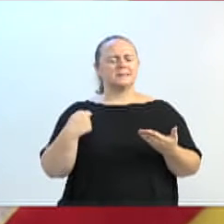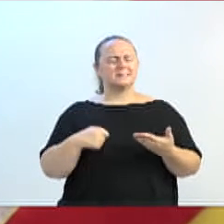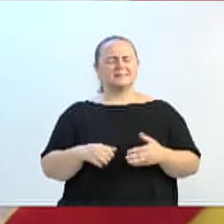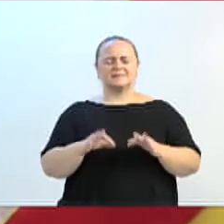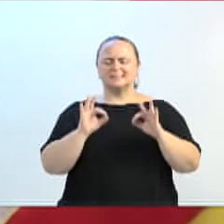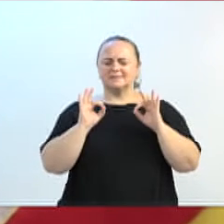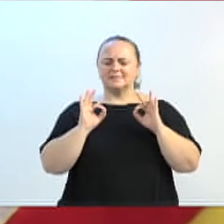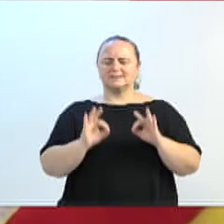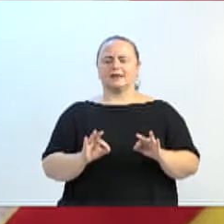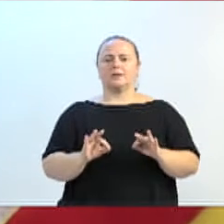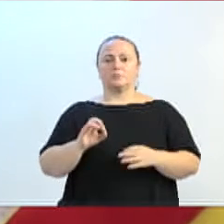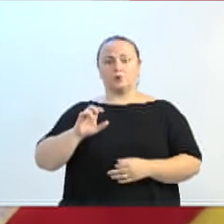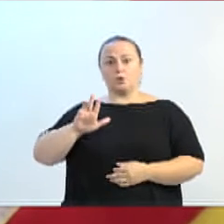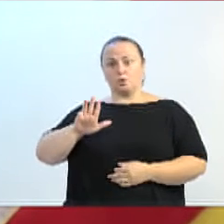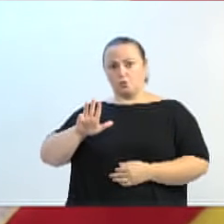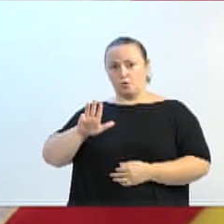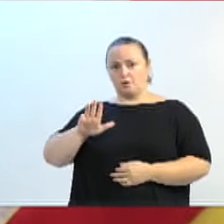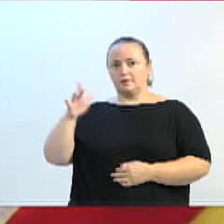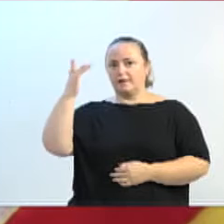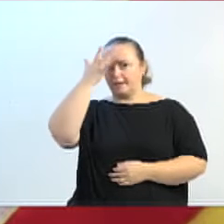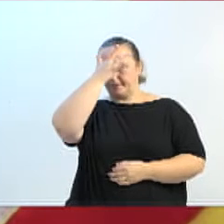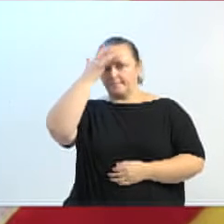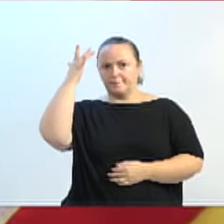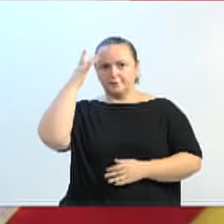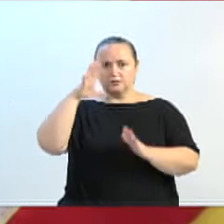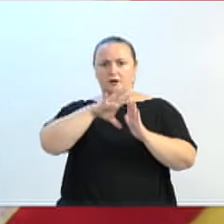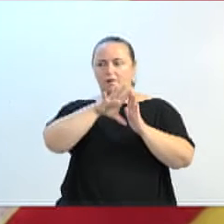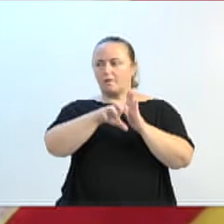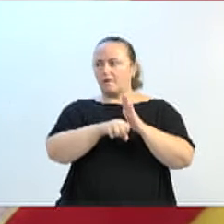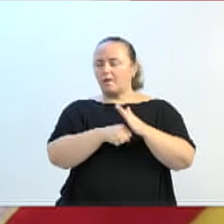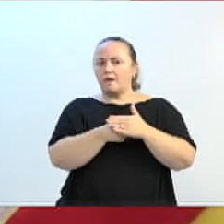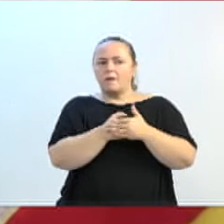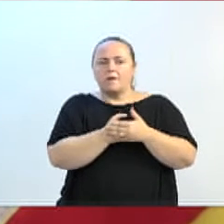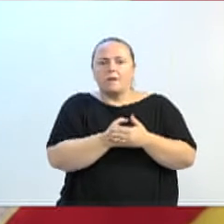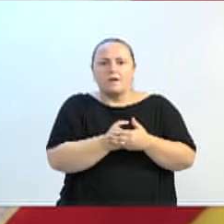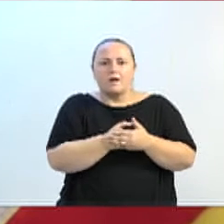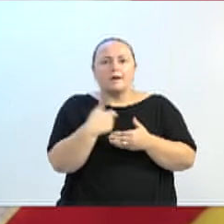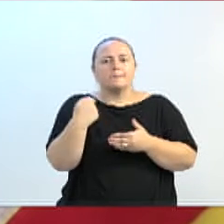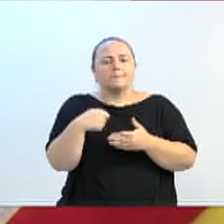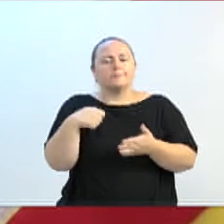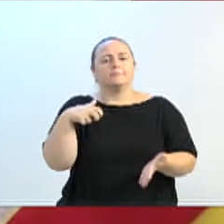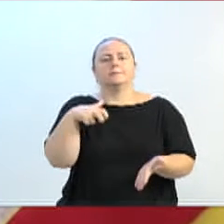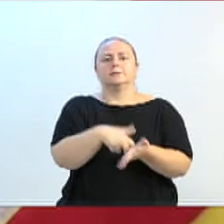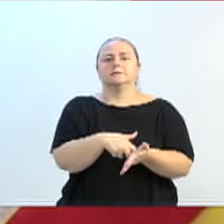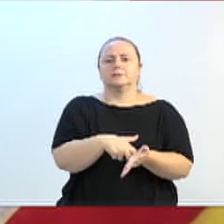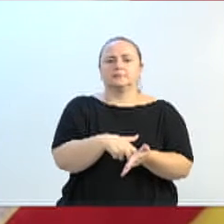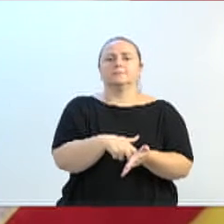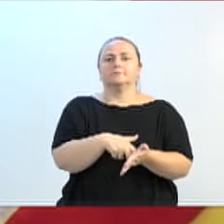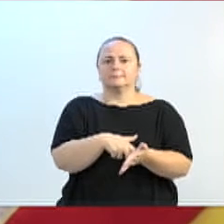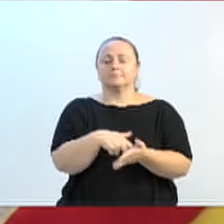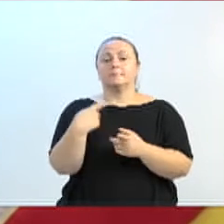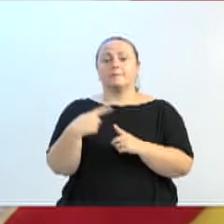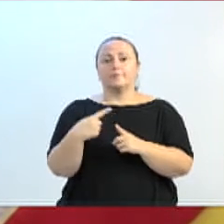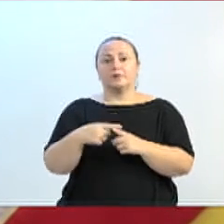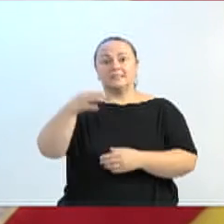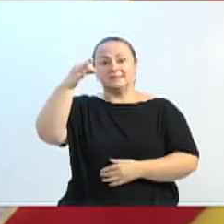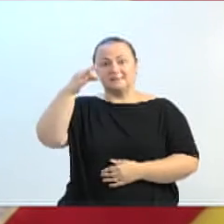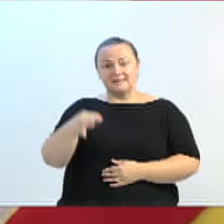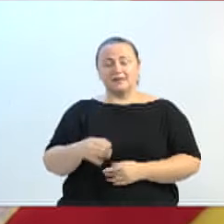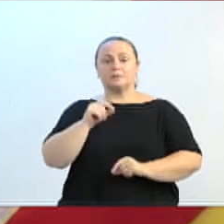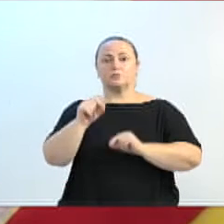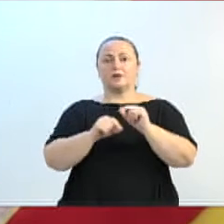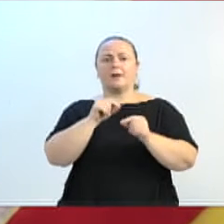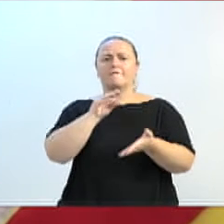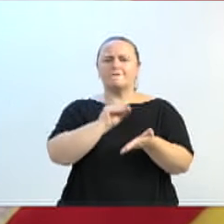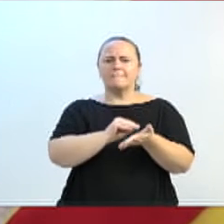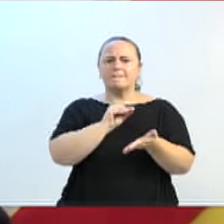de que as pessoas corruptas devem ser punidas. Porque a certeza da impunidade